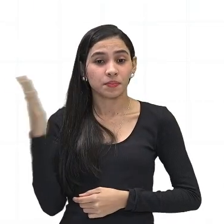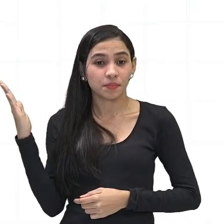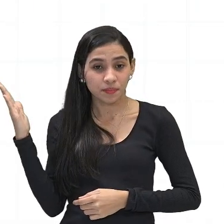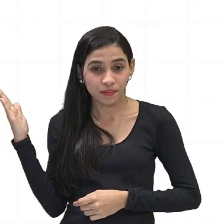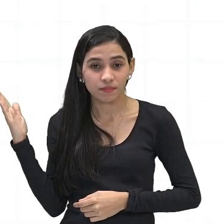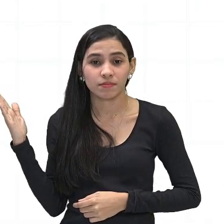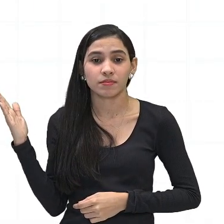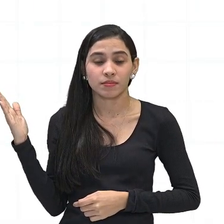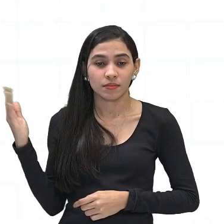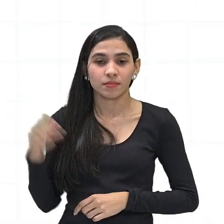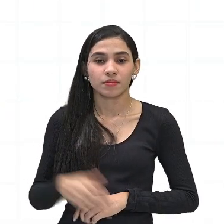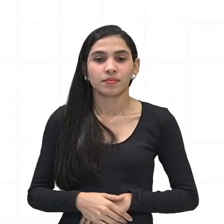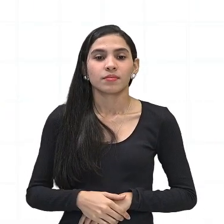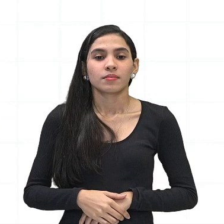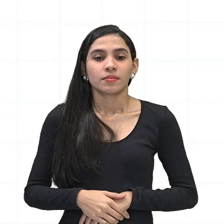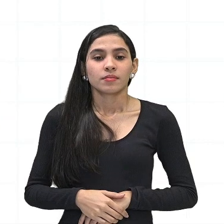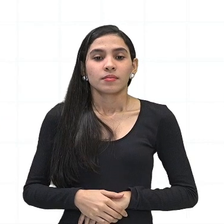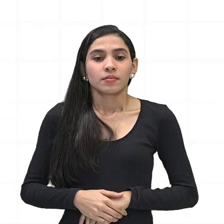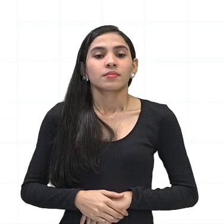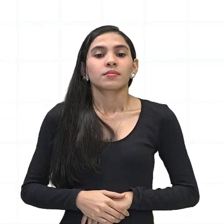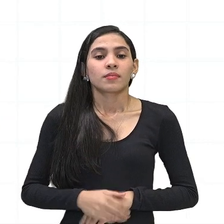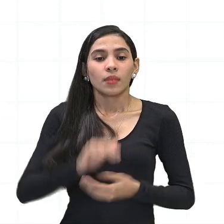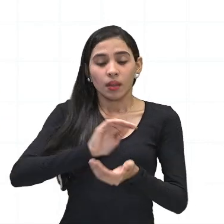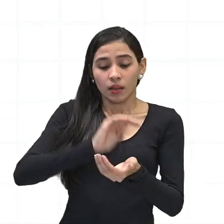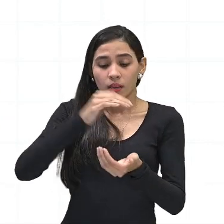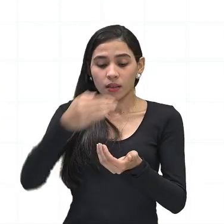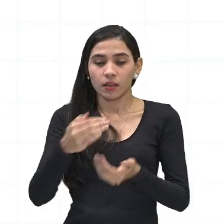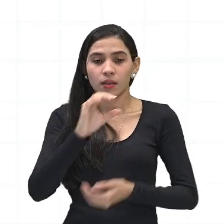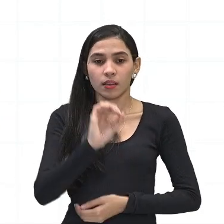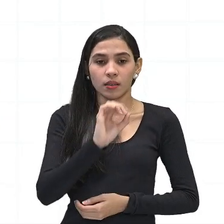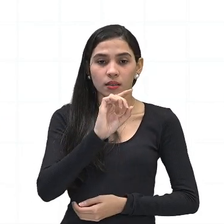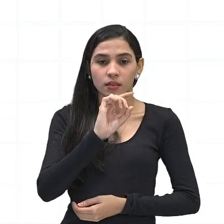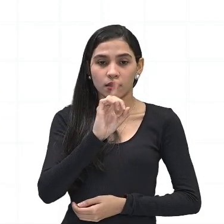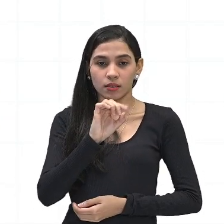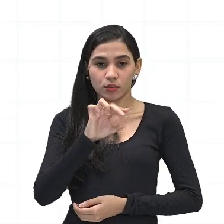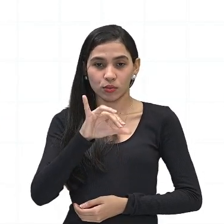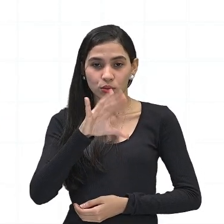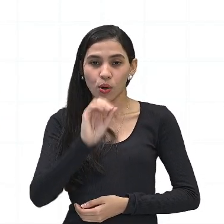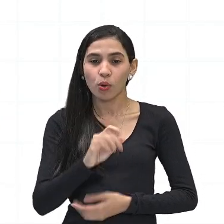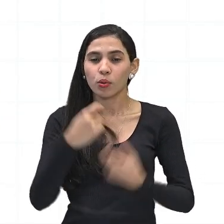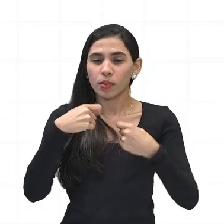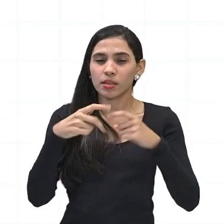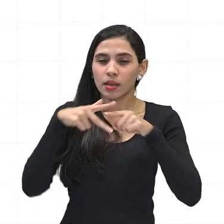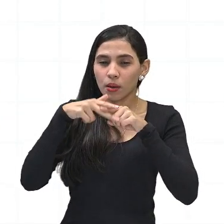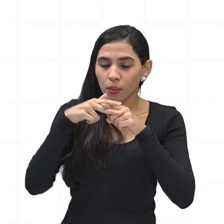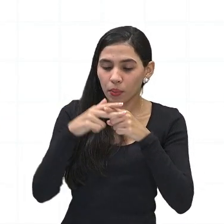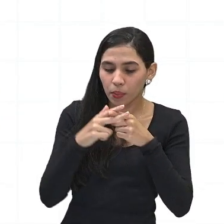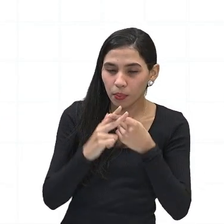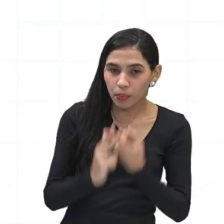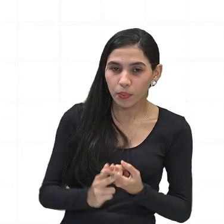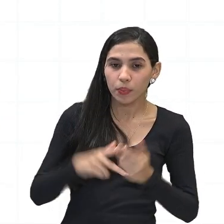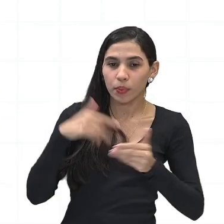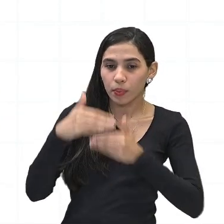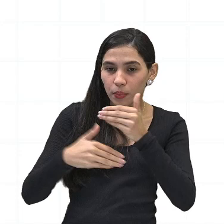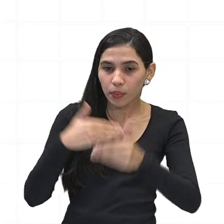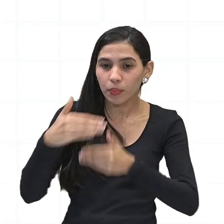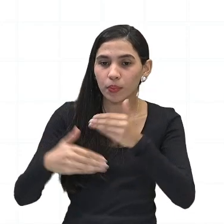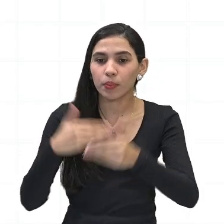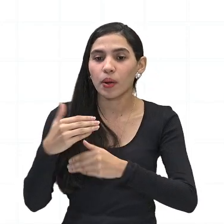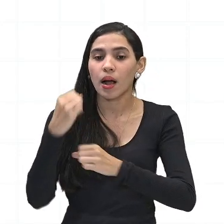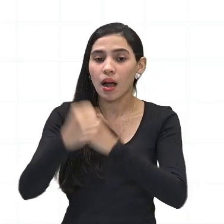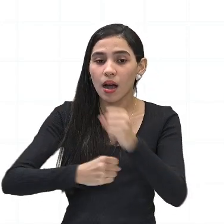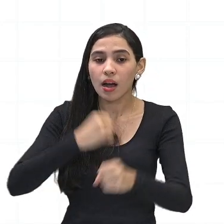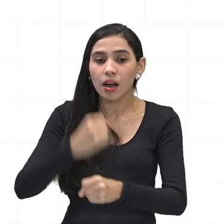vejam, que a camada de ozônio deve se recuperar completamente nas próximas décadas,